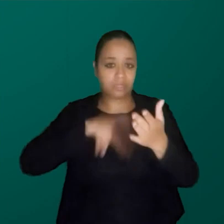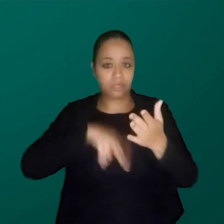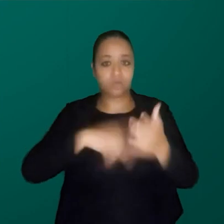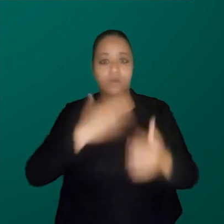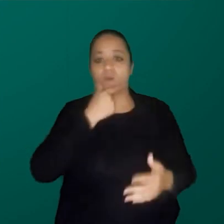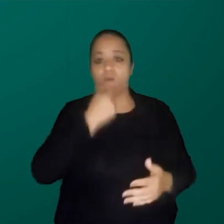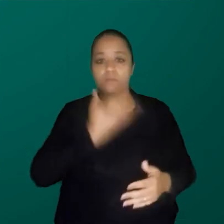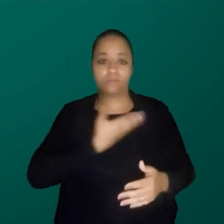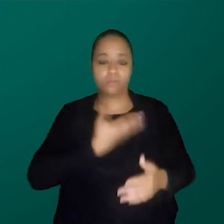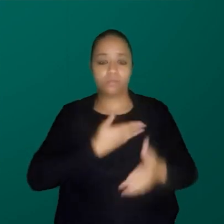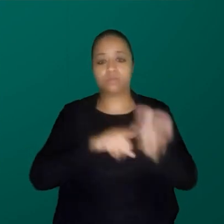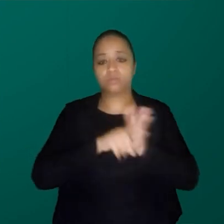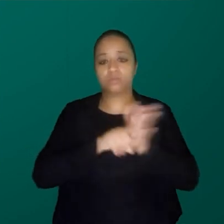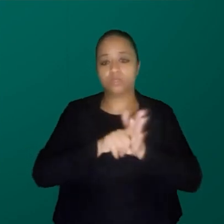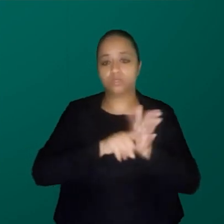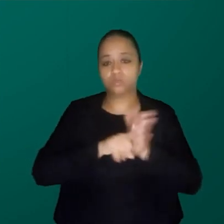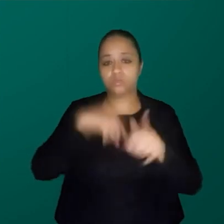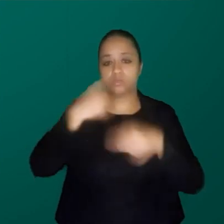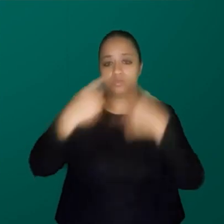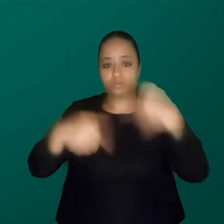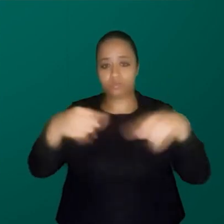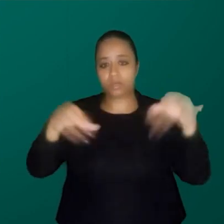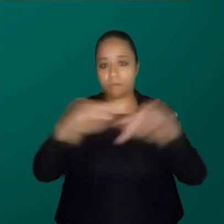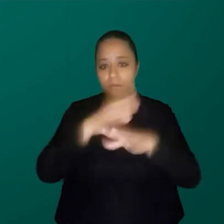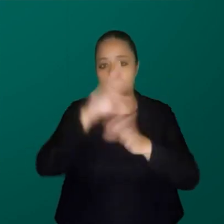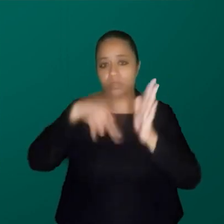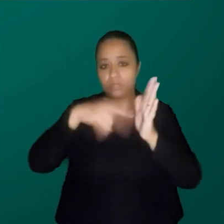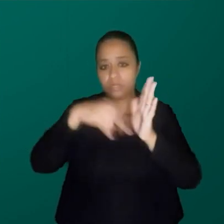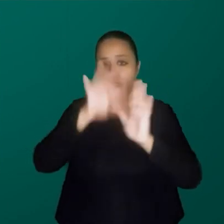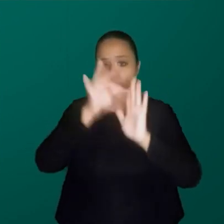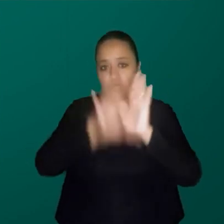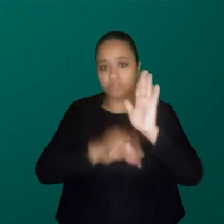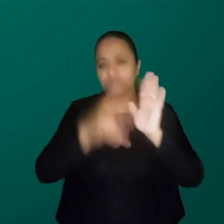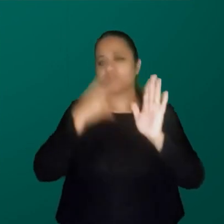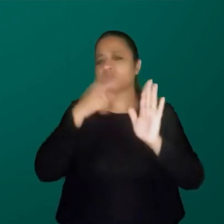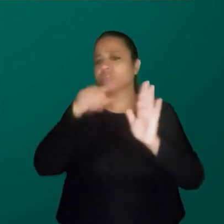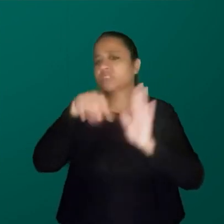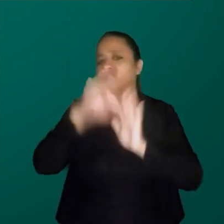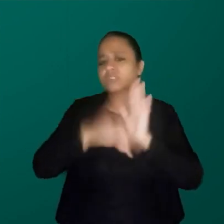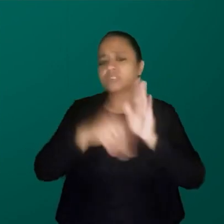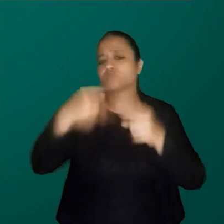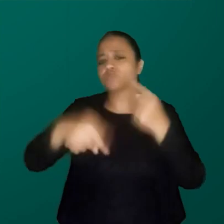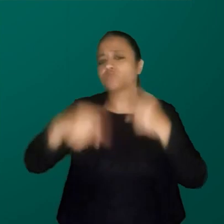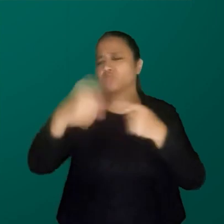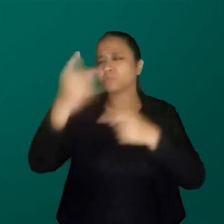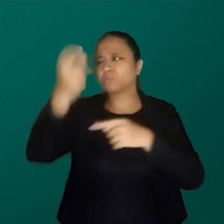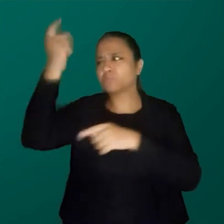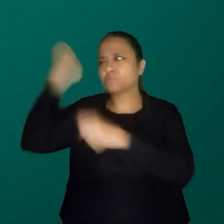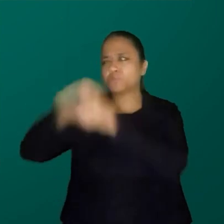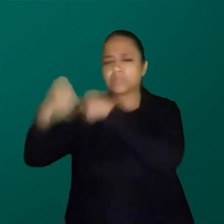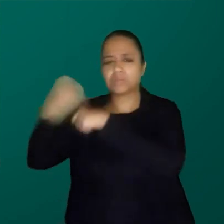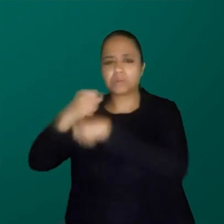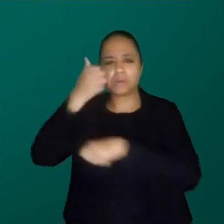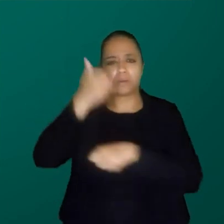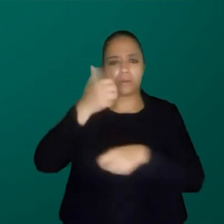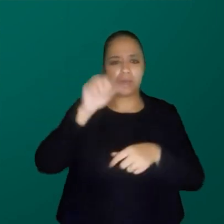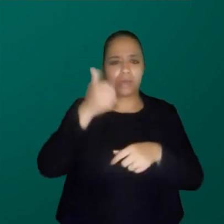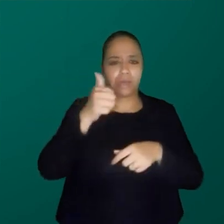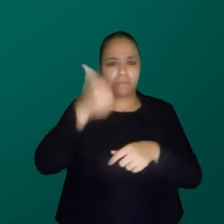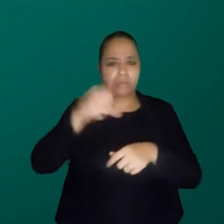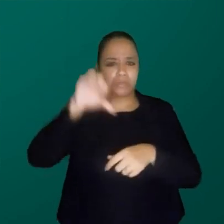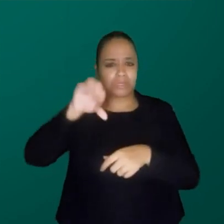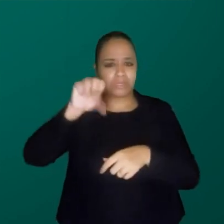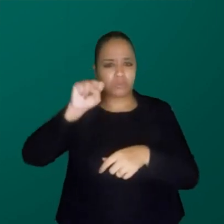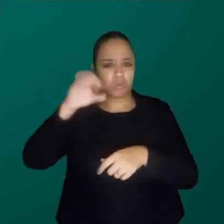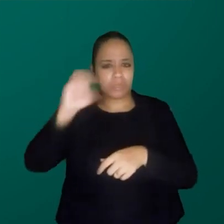homem, pesquisador, depois da discussão do texto, falou, mas vocês estão discutindo isso aí desde os anos 80 e não muda nada, parece que é só esse